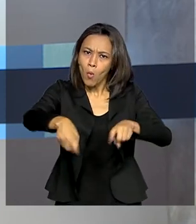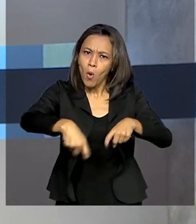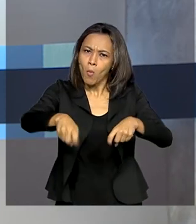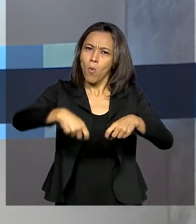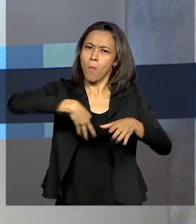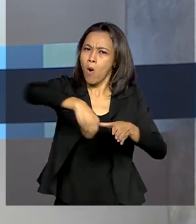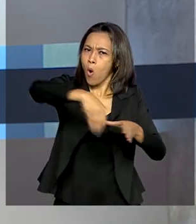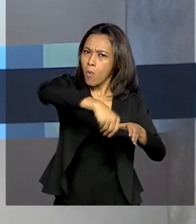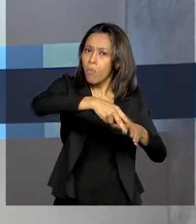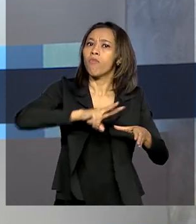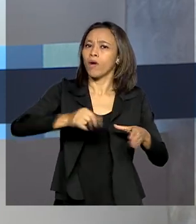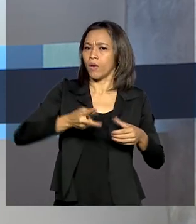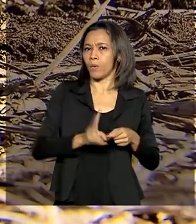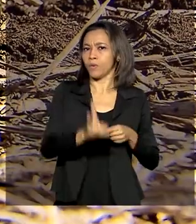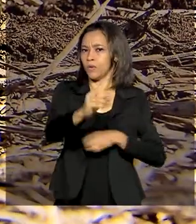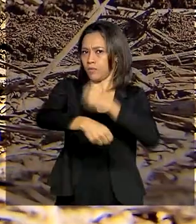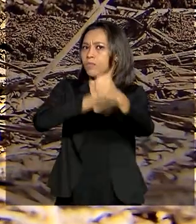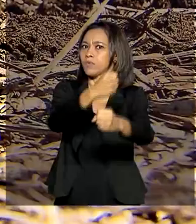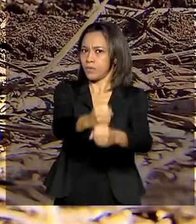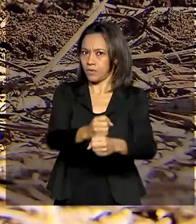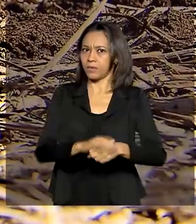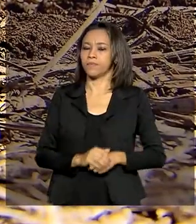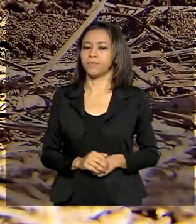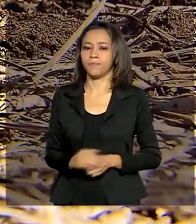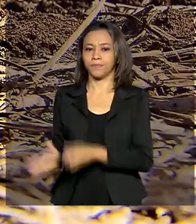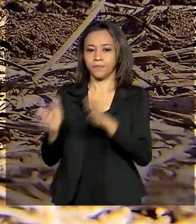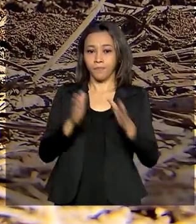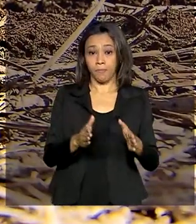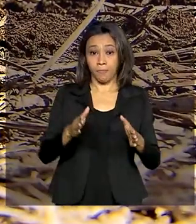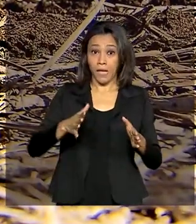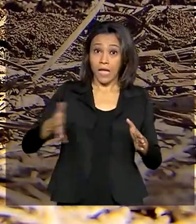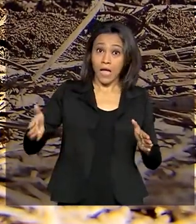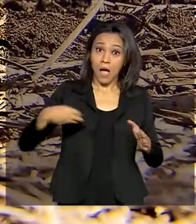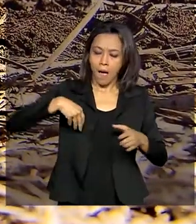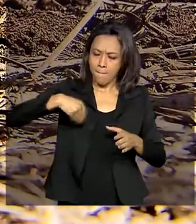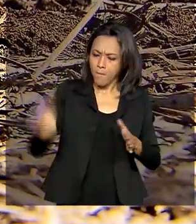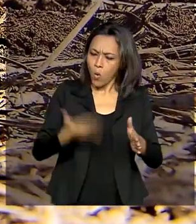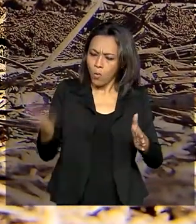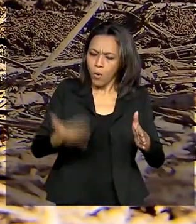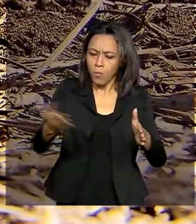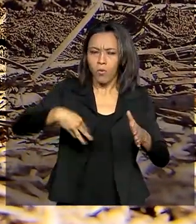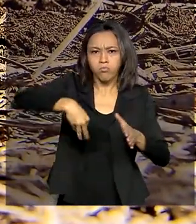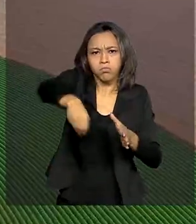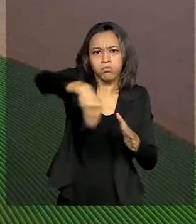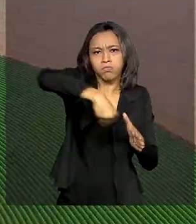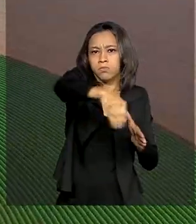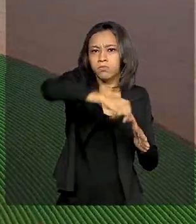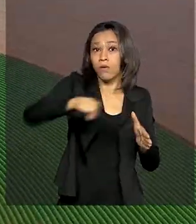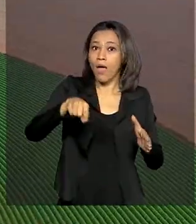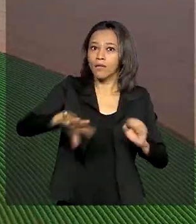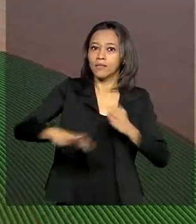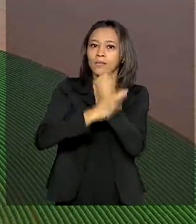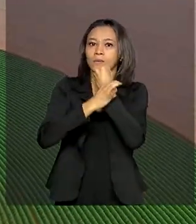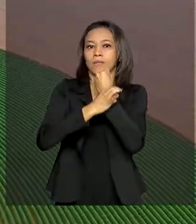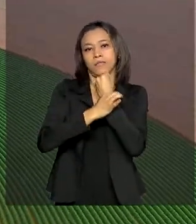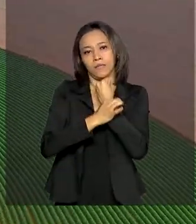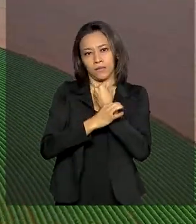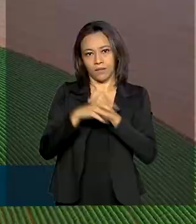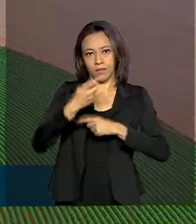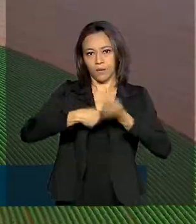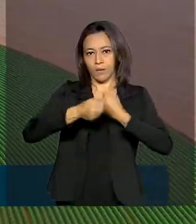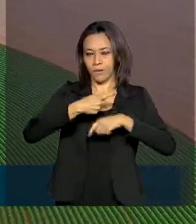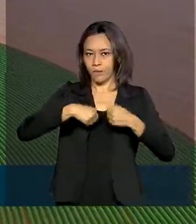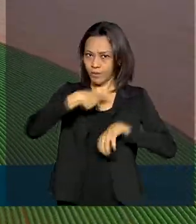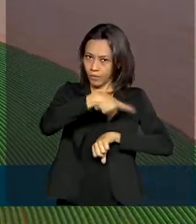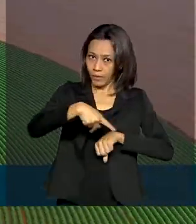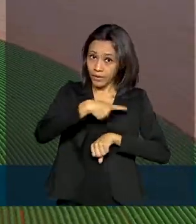continuar no ano que vem. A produção no campo vem segurando a economia do país. O setor que alimenta o